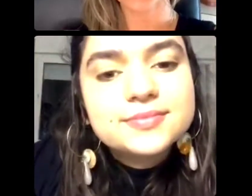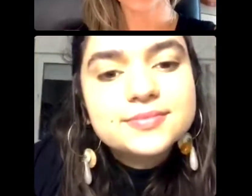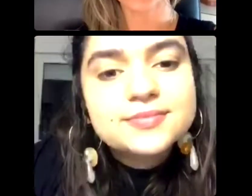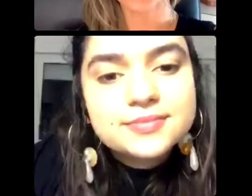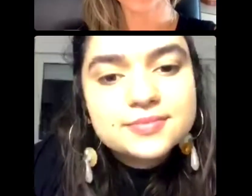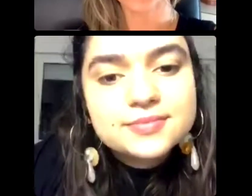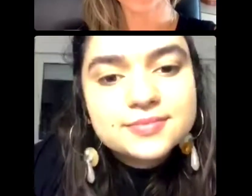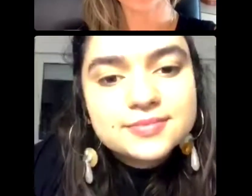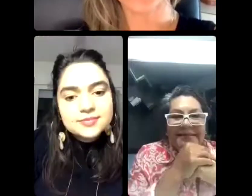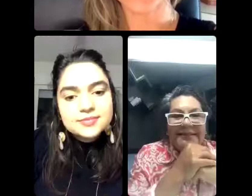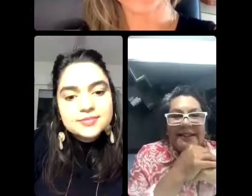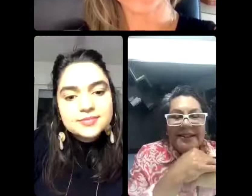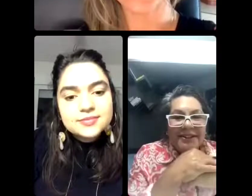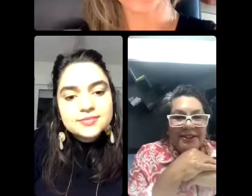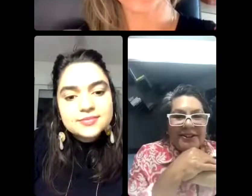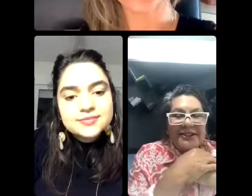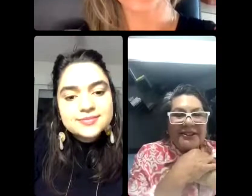Pronto. Vamos.